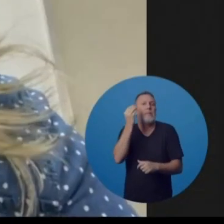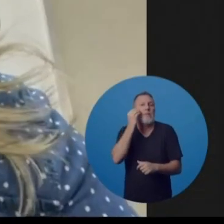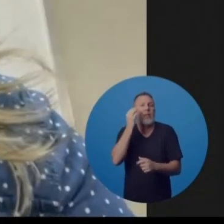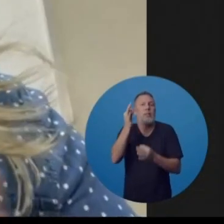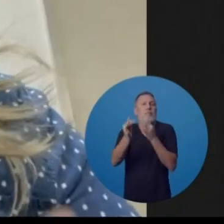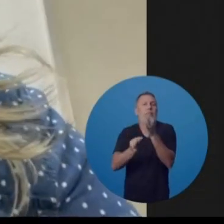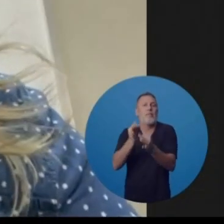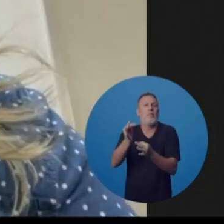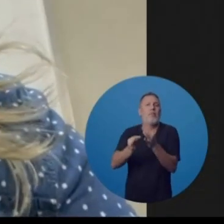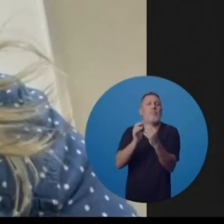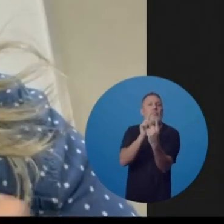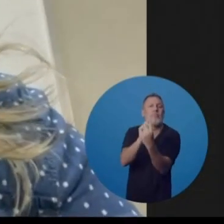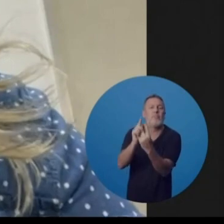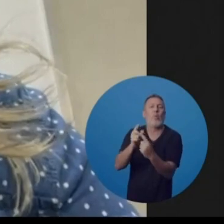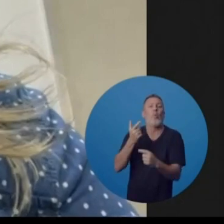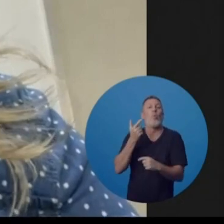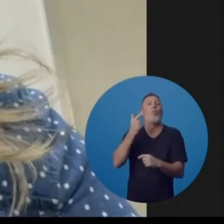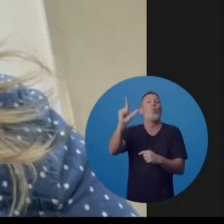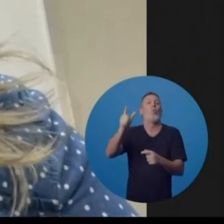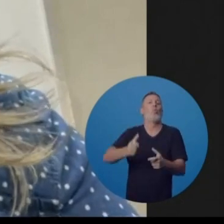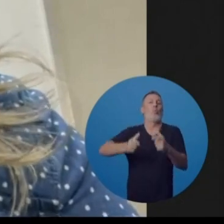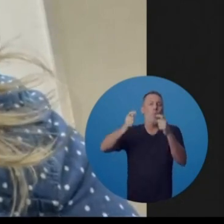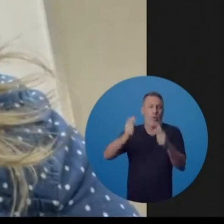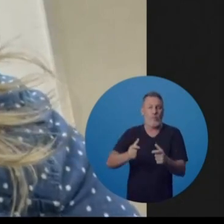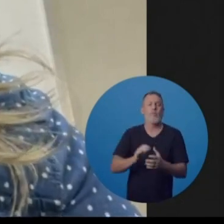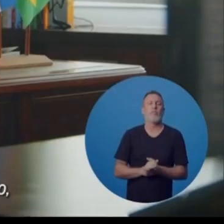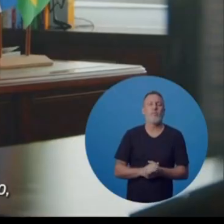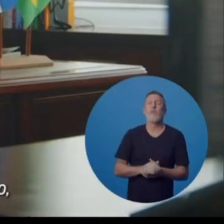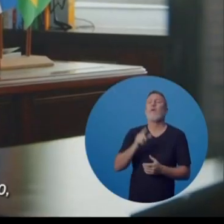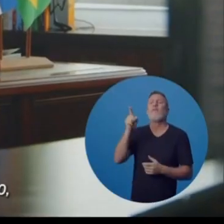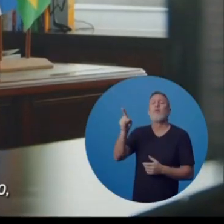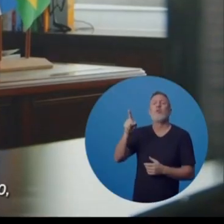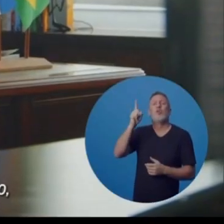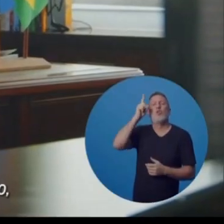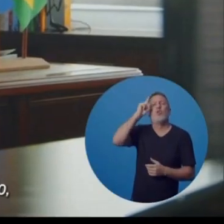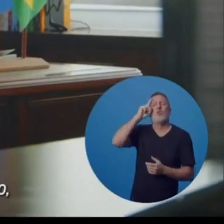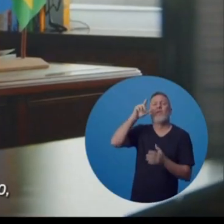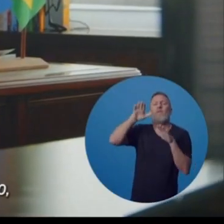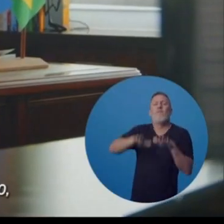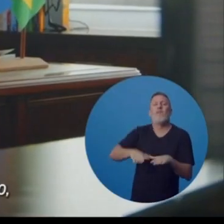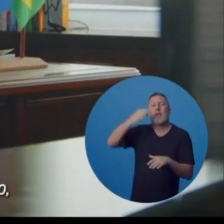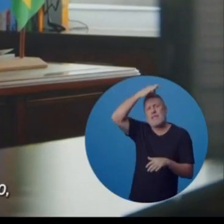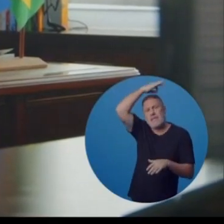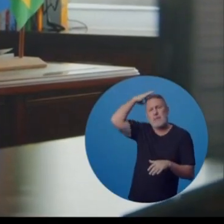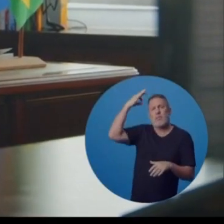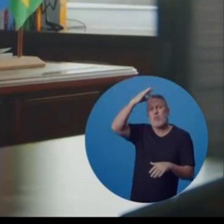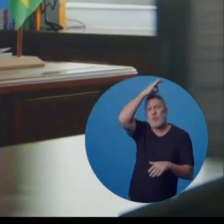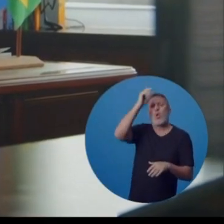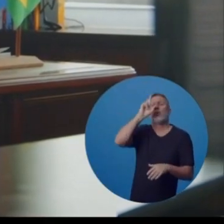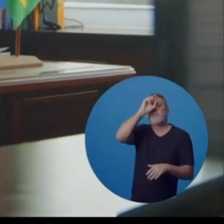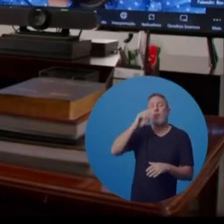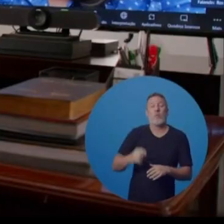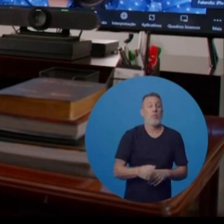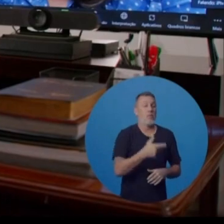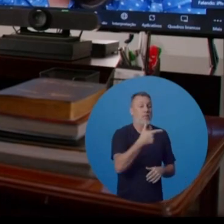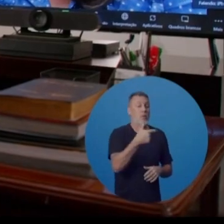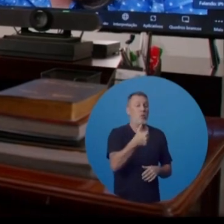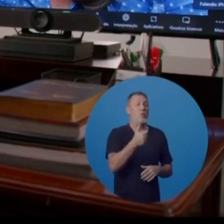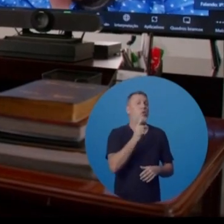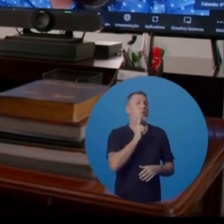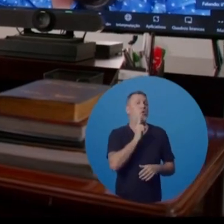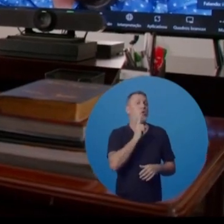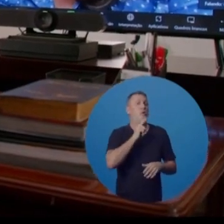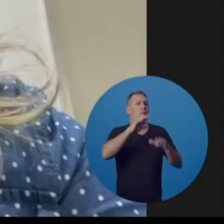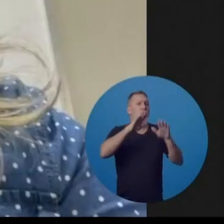de tentar o tratamento, né? Em outro local. Você passou quantos dias aqui no Espírito Santo, no hospital? Passei